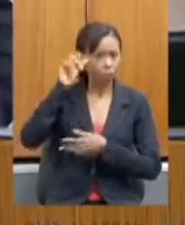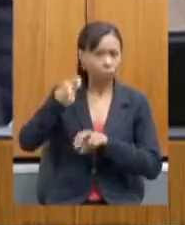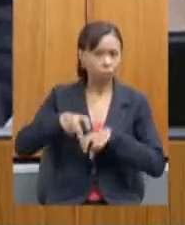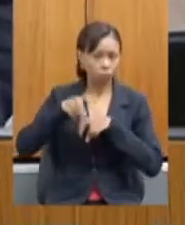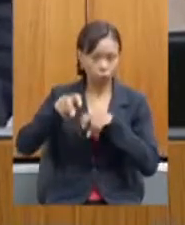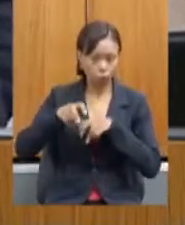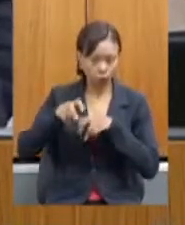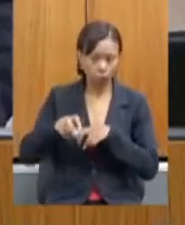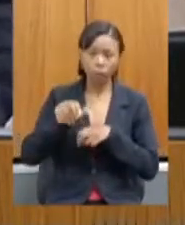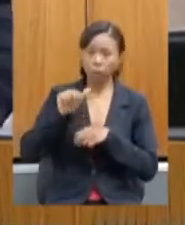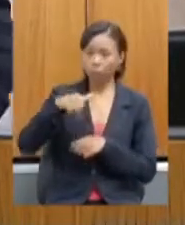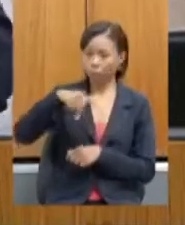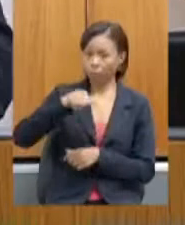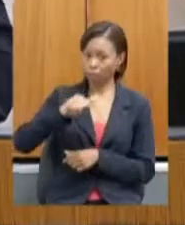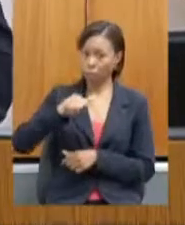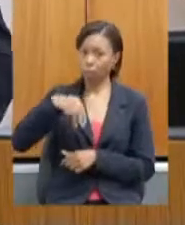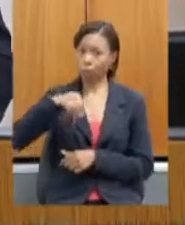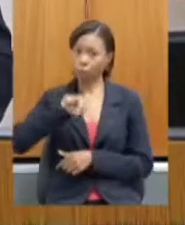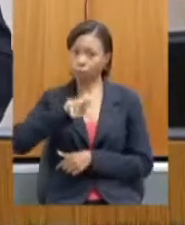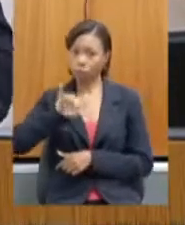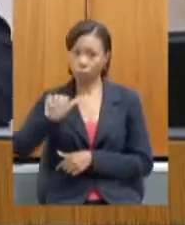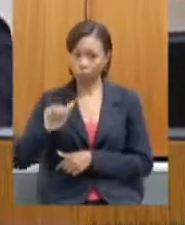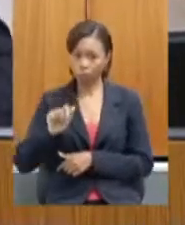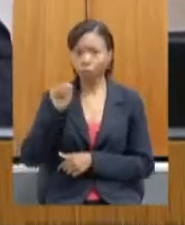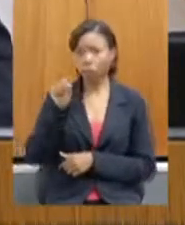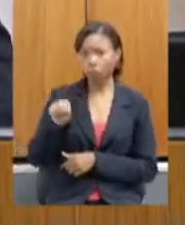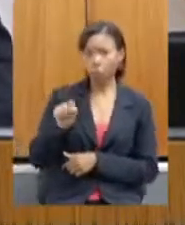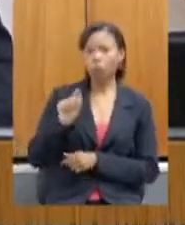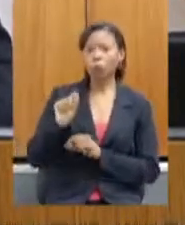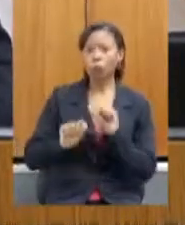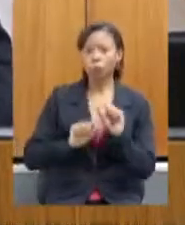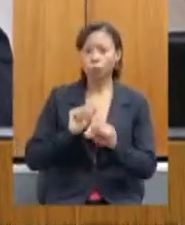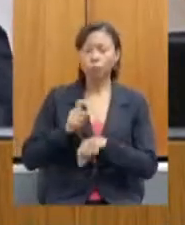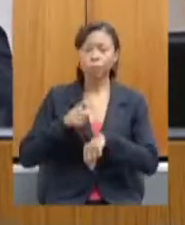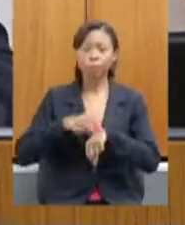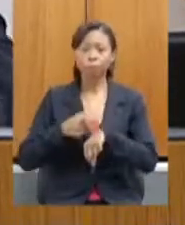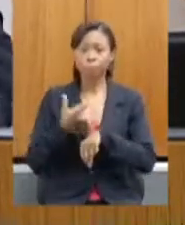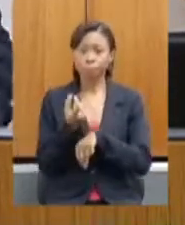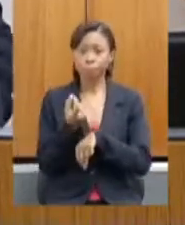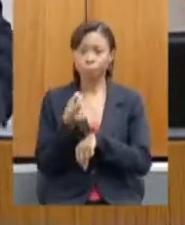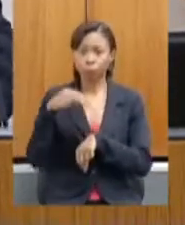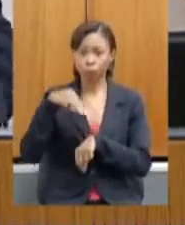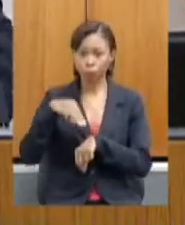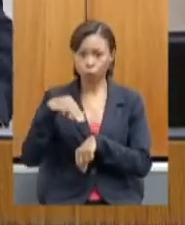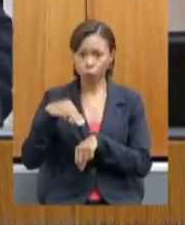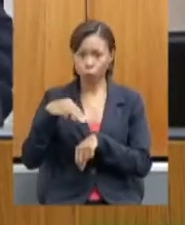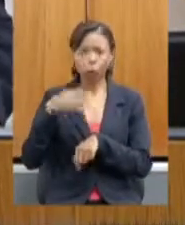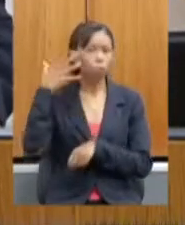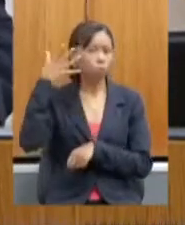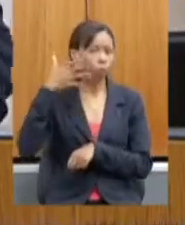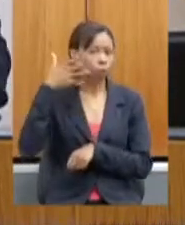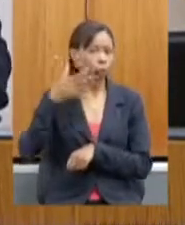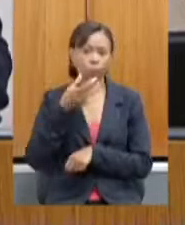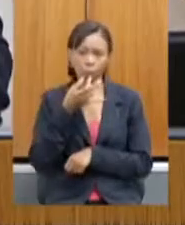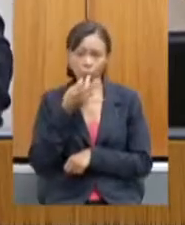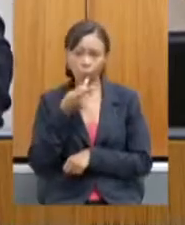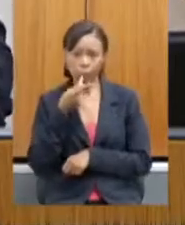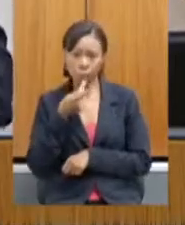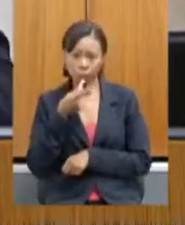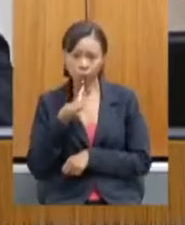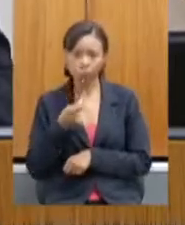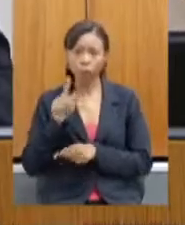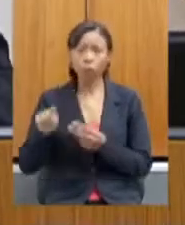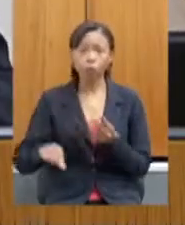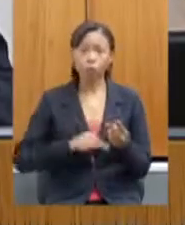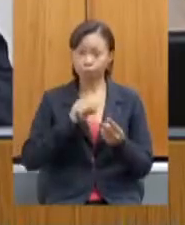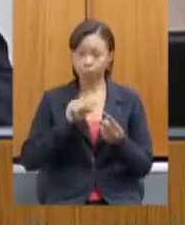excelentíssima senhora Ana Maria Soares Valentini, disporá de até 20 minutos para a sua exposição. Na sequência, será